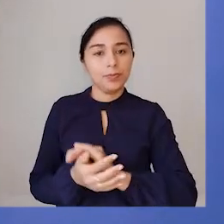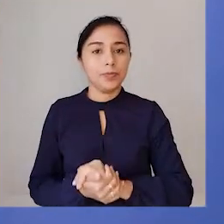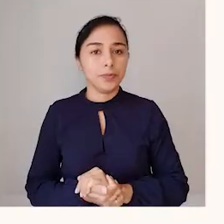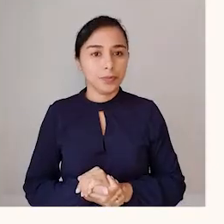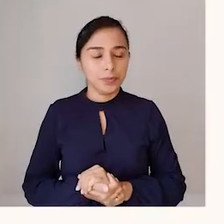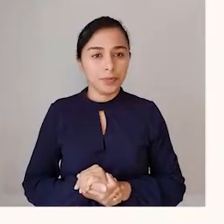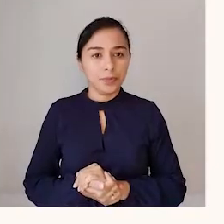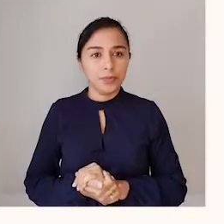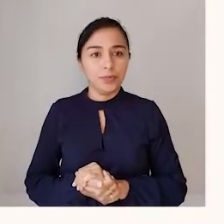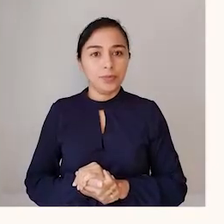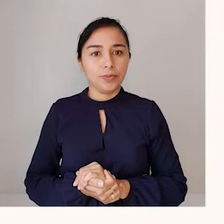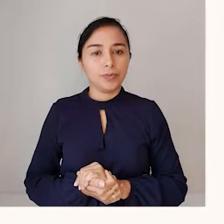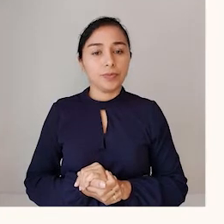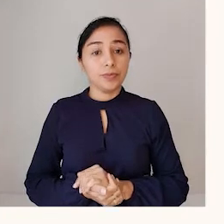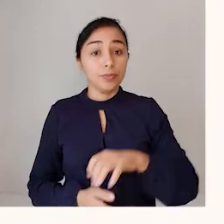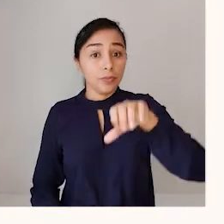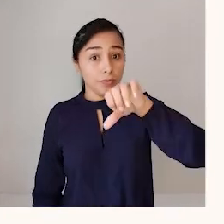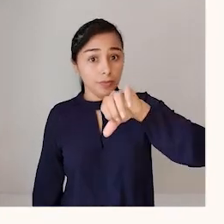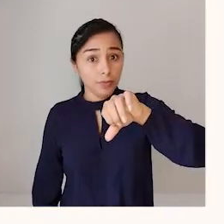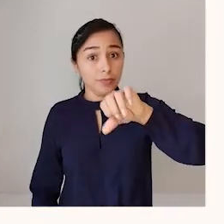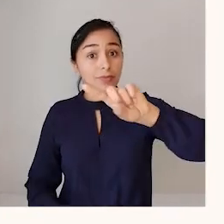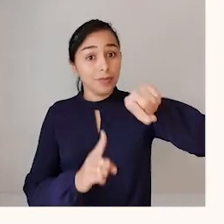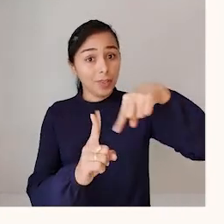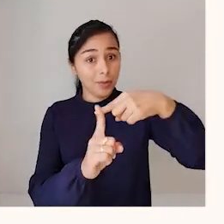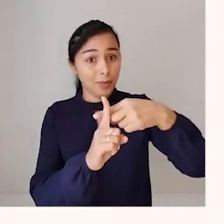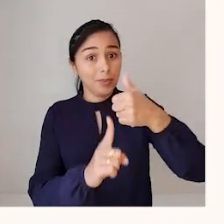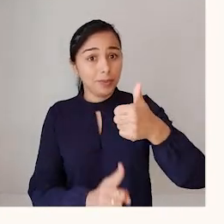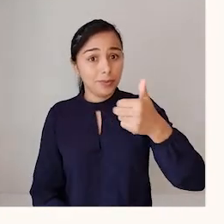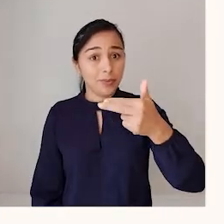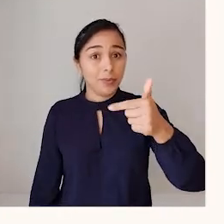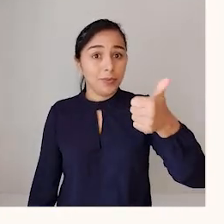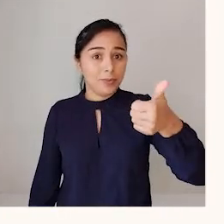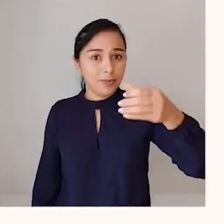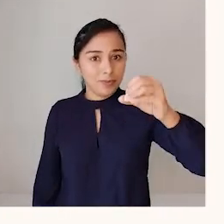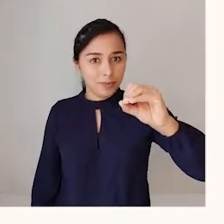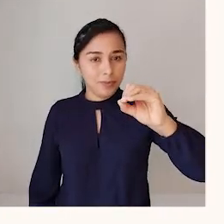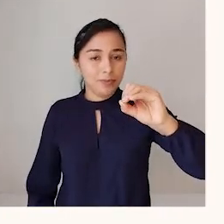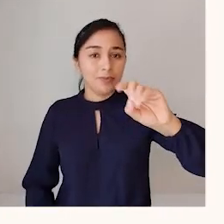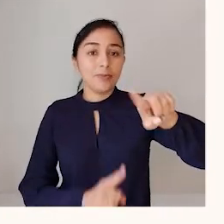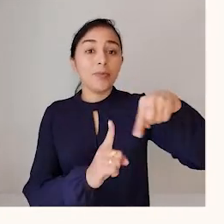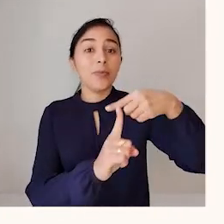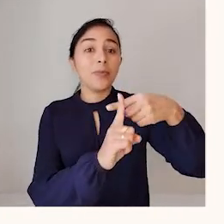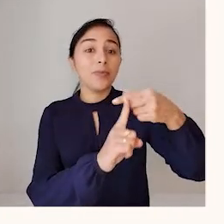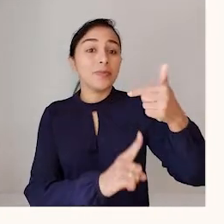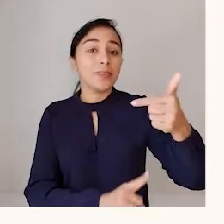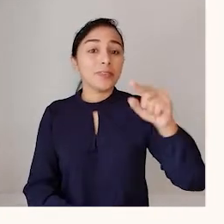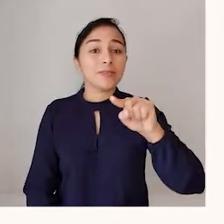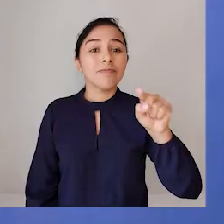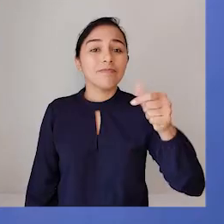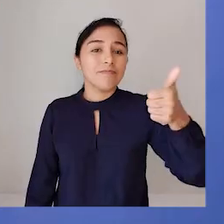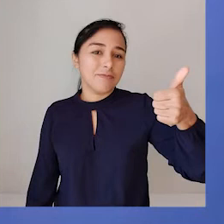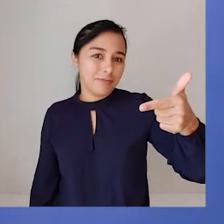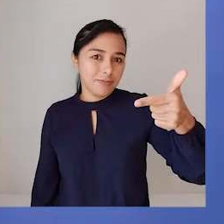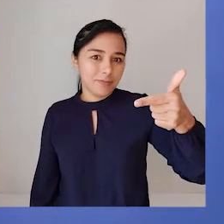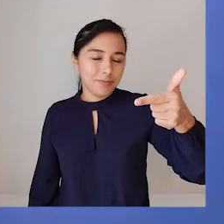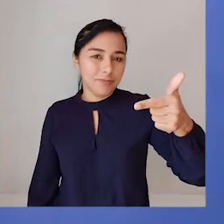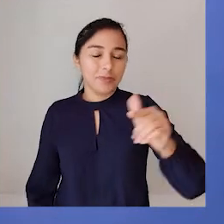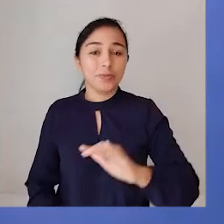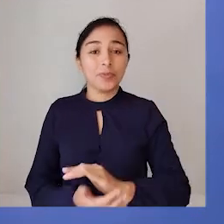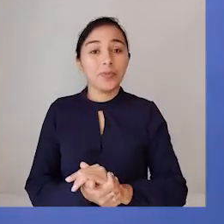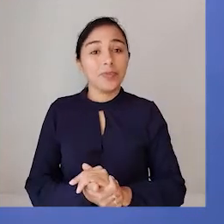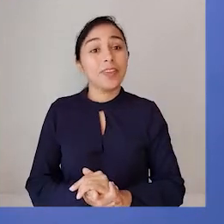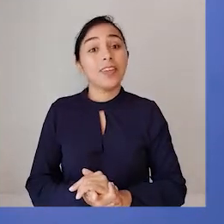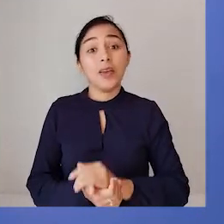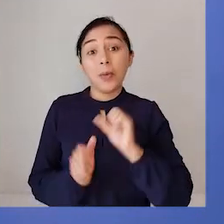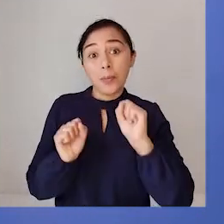o cálculo mental. Nove mais um é dez. Dez mais dois é doze. Logo,